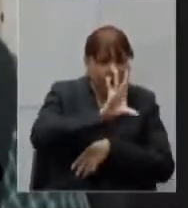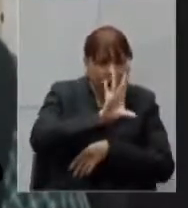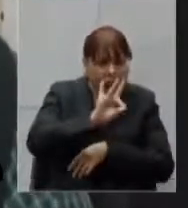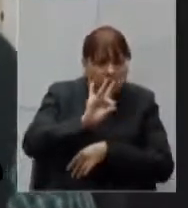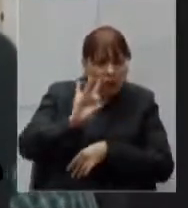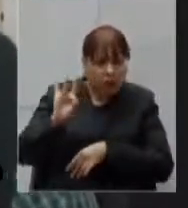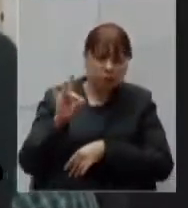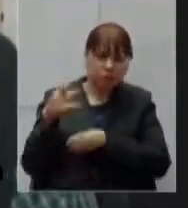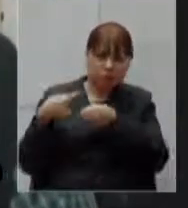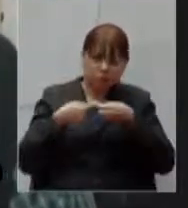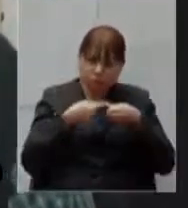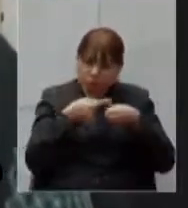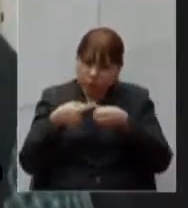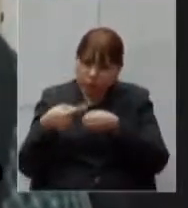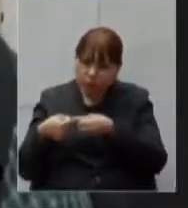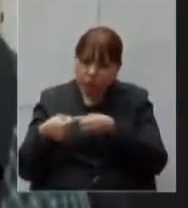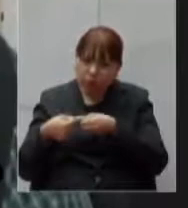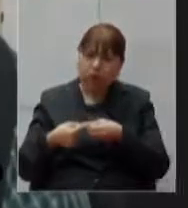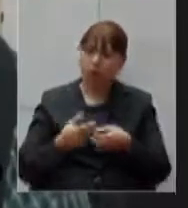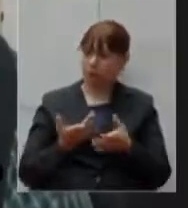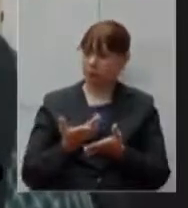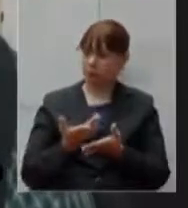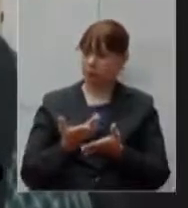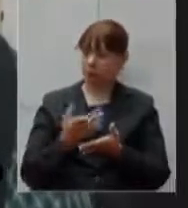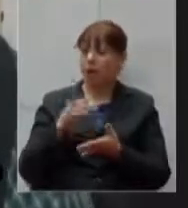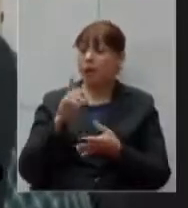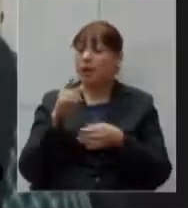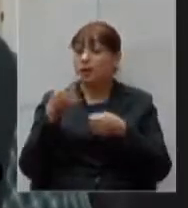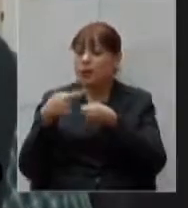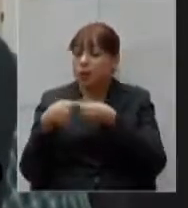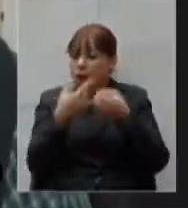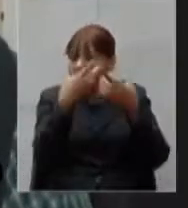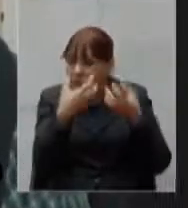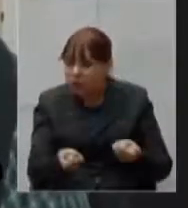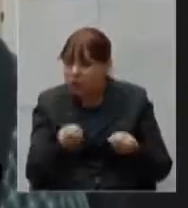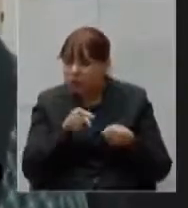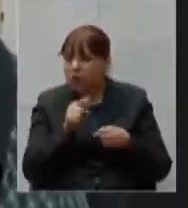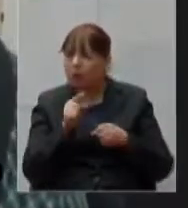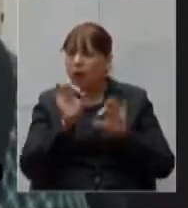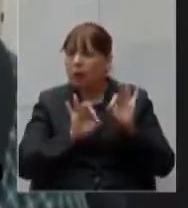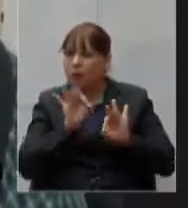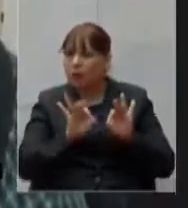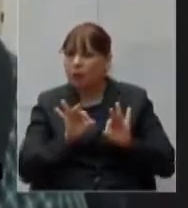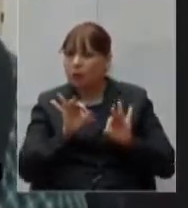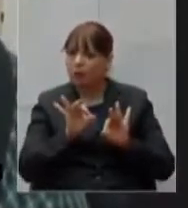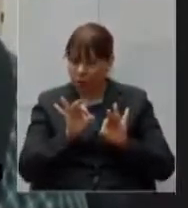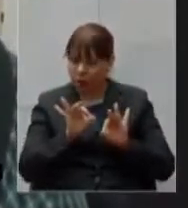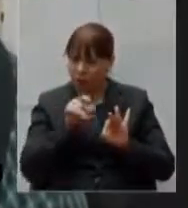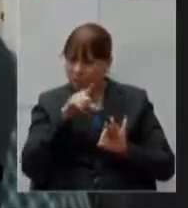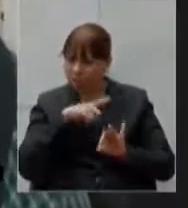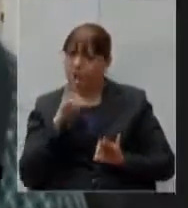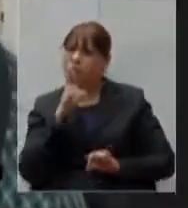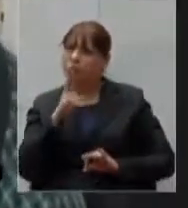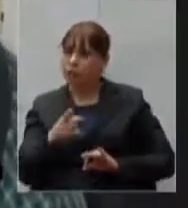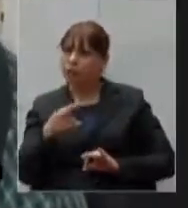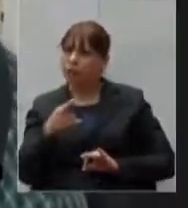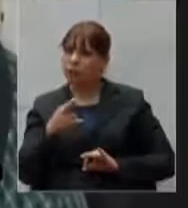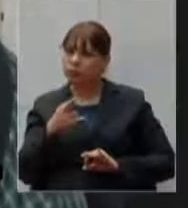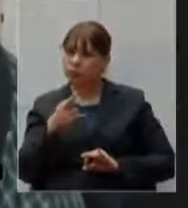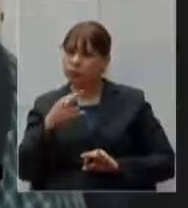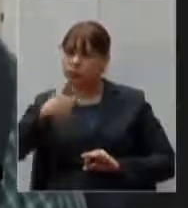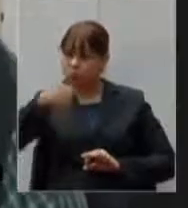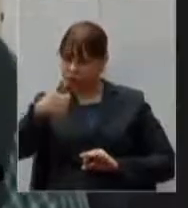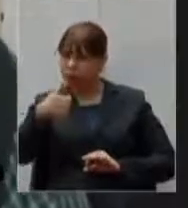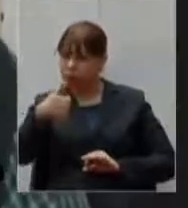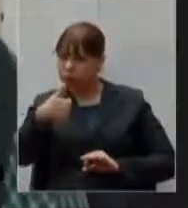nos casos em que o plano foi aderido os resultados foram os esperados pelos municípios de acordo com os